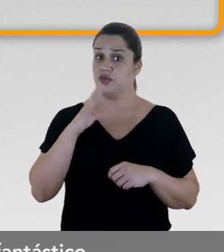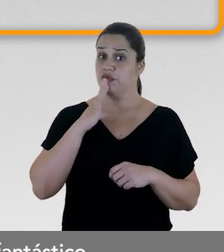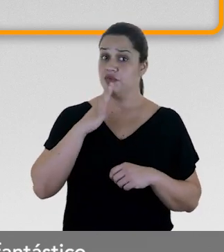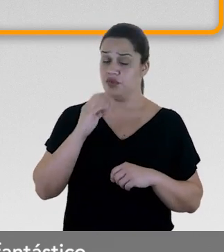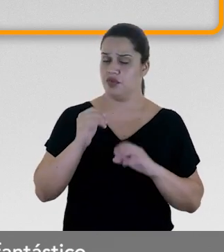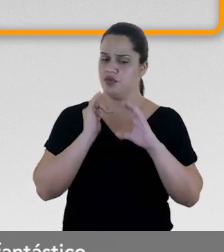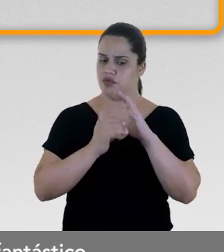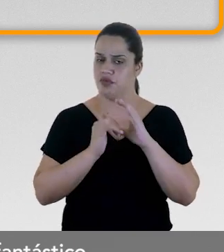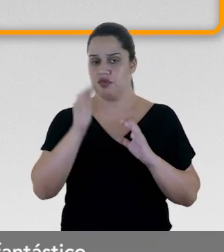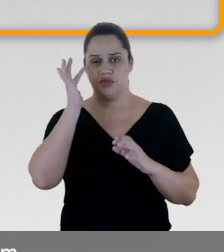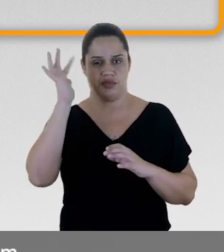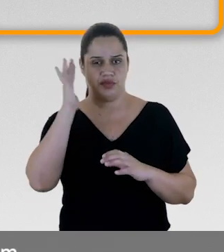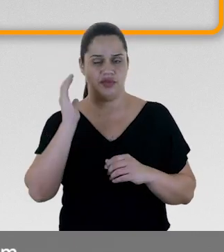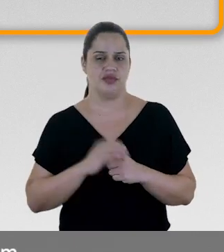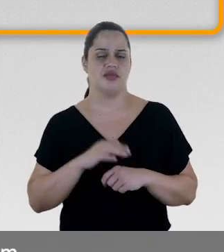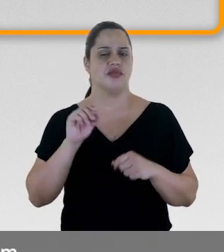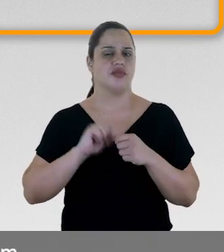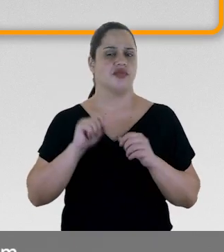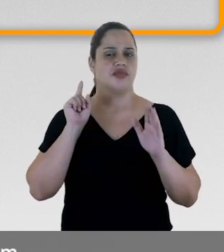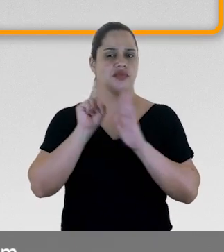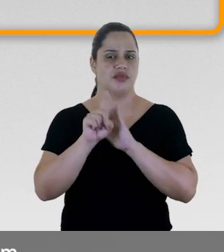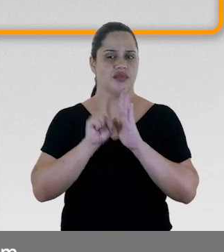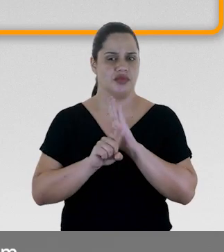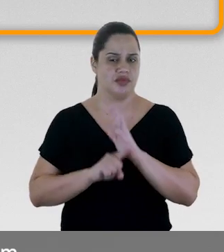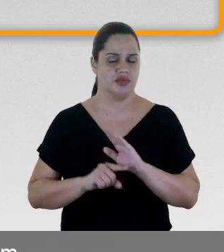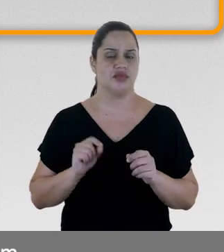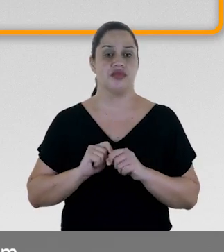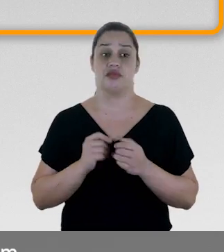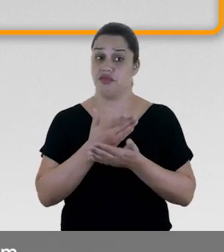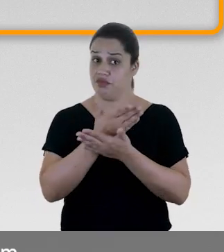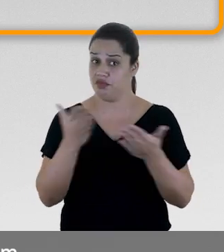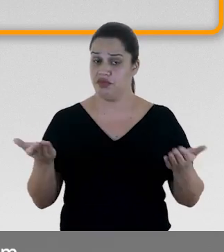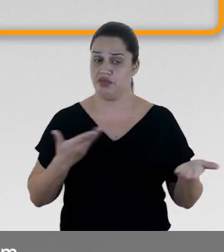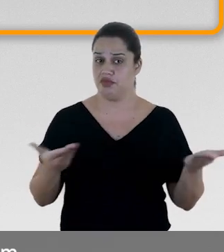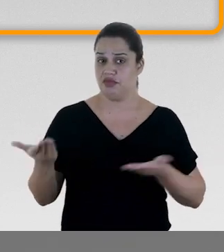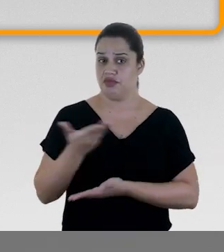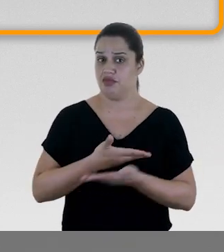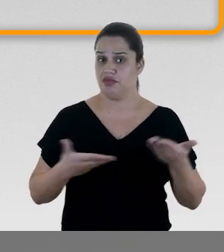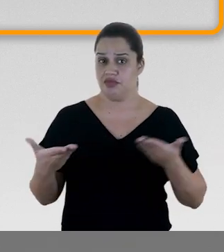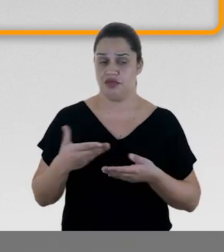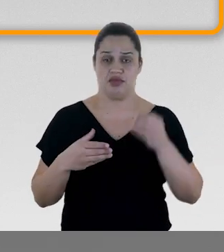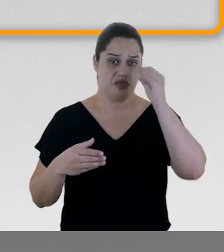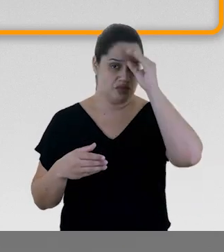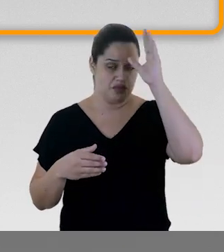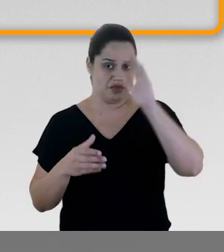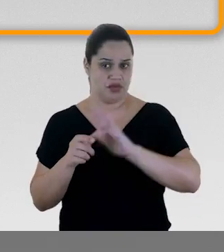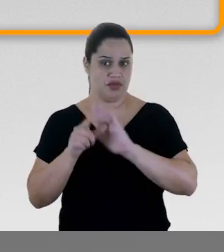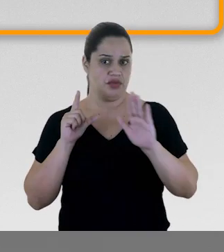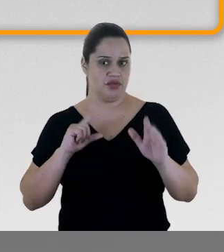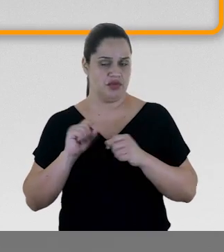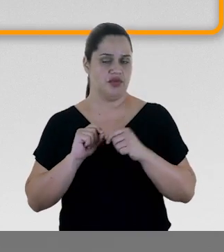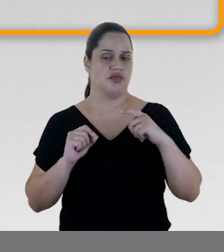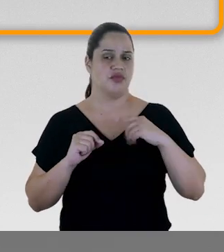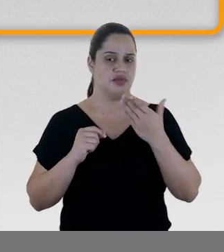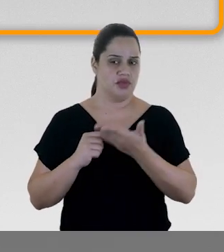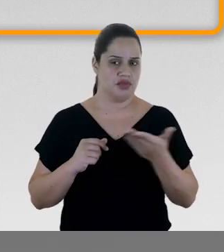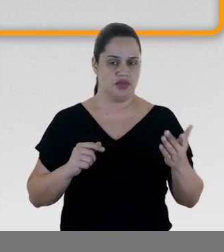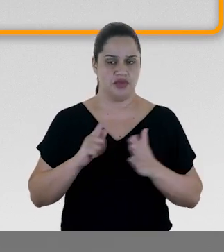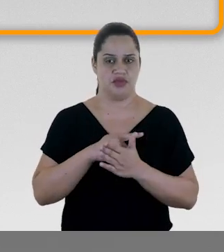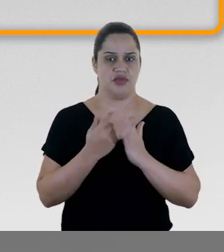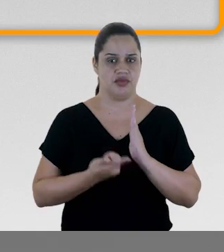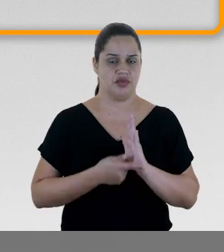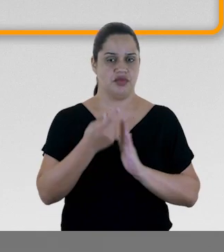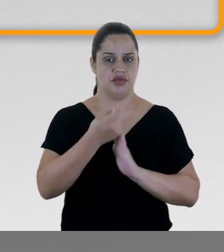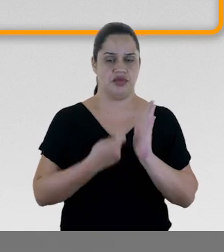fantástico. Faça perguntas e deixe que eles compartilhem o conhecimento prévio que tem sobre esse